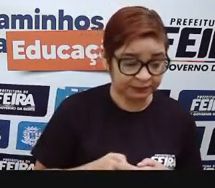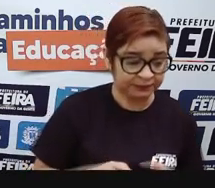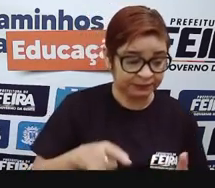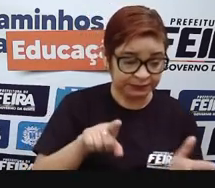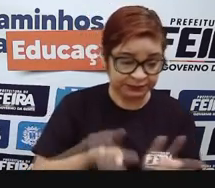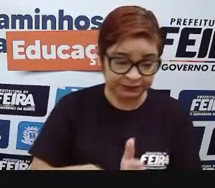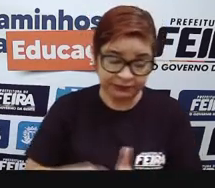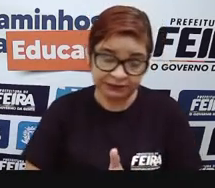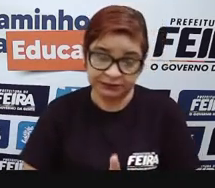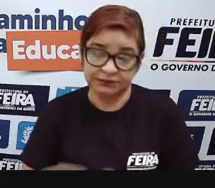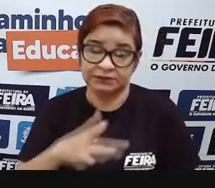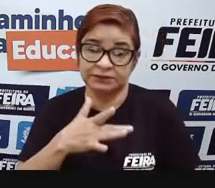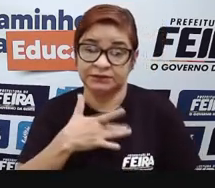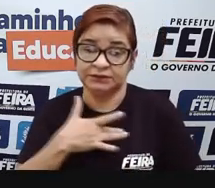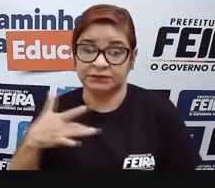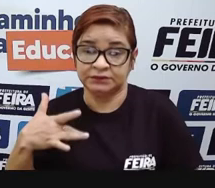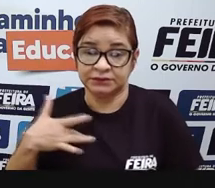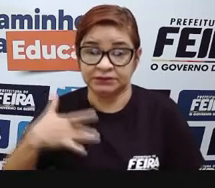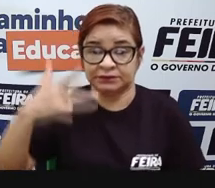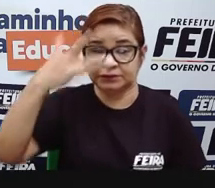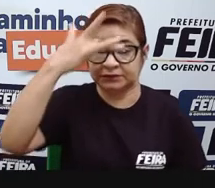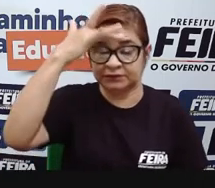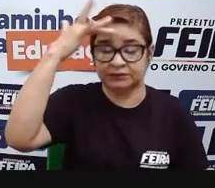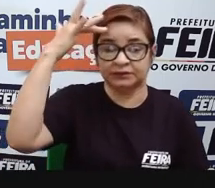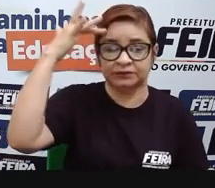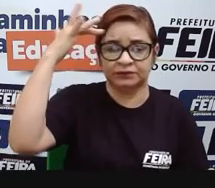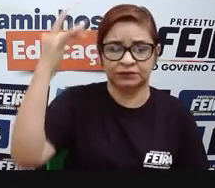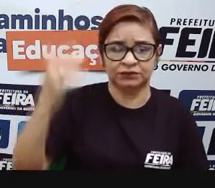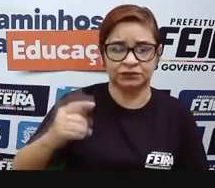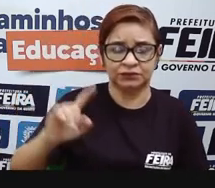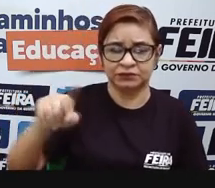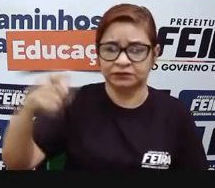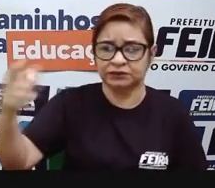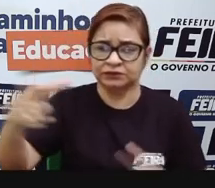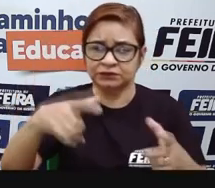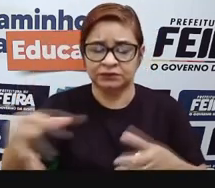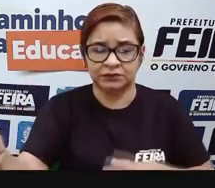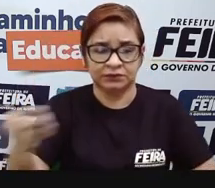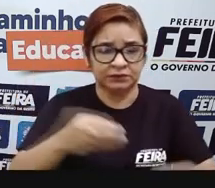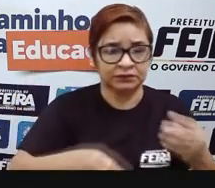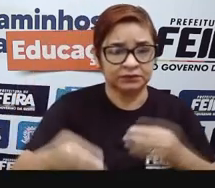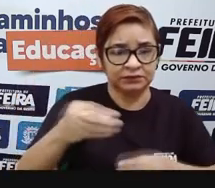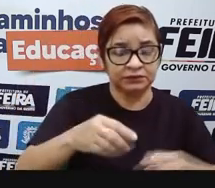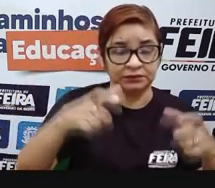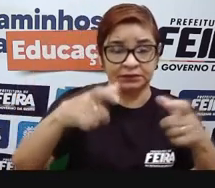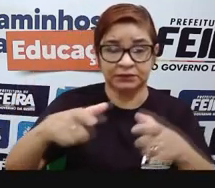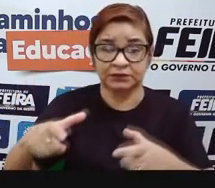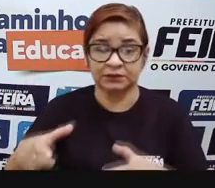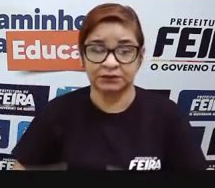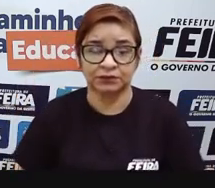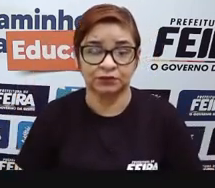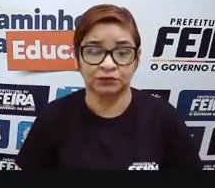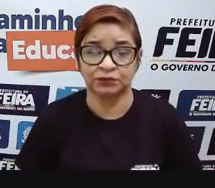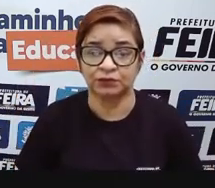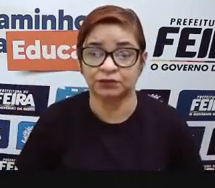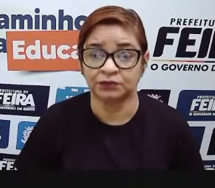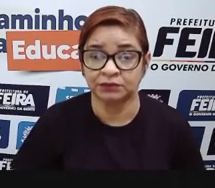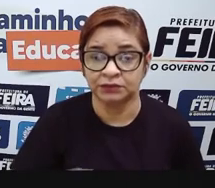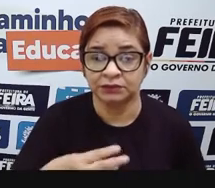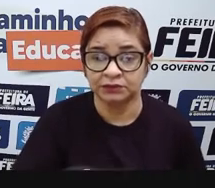pública, atraindo população de toda a macro região em busca de atendimento, né? Onde são oferecidos 318